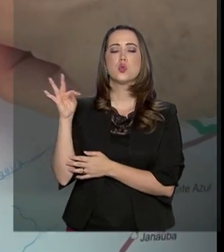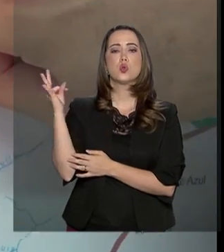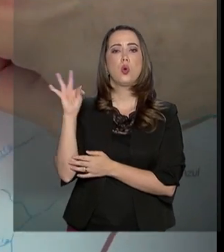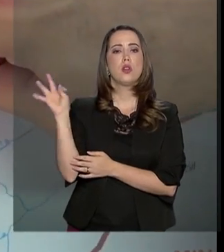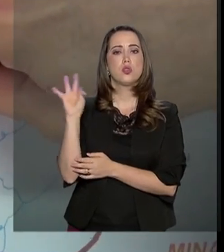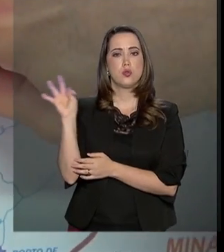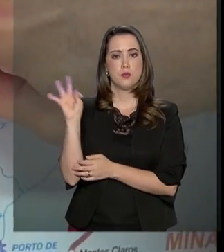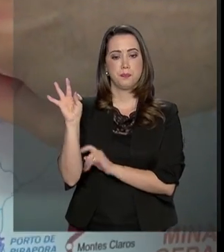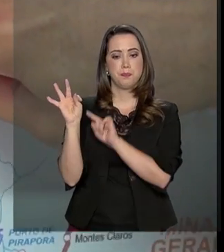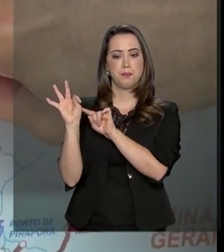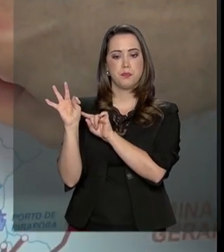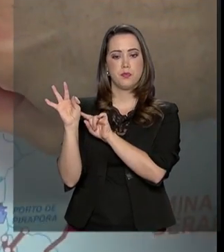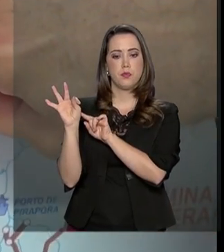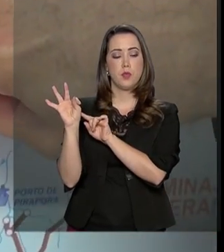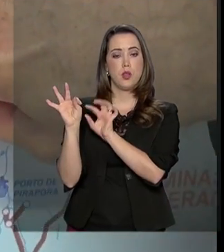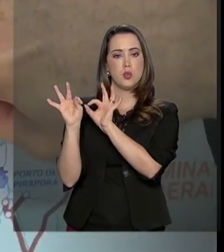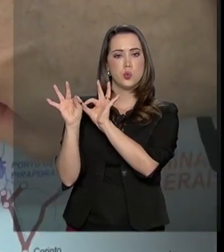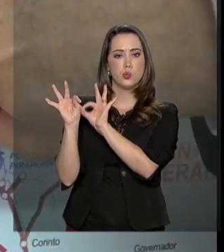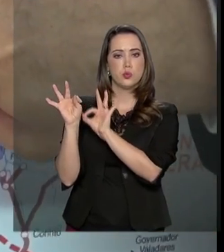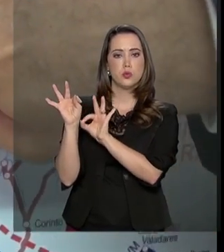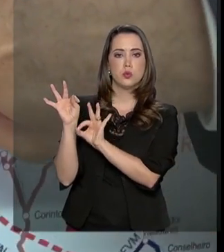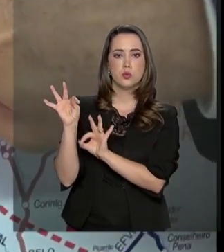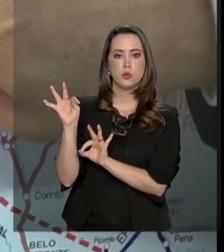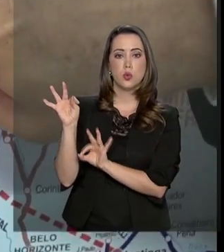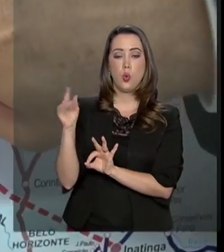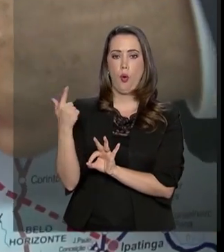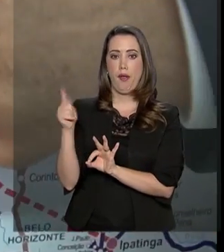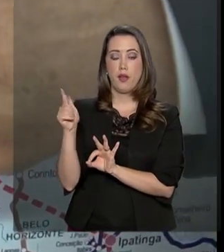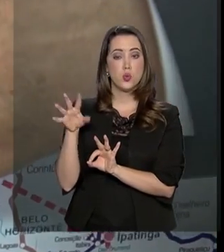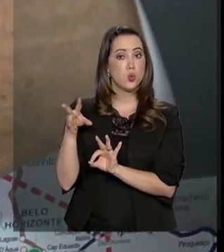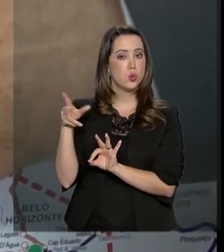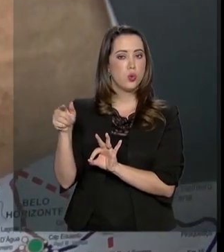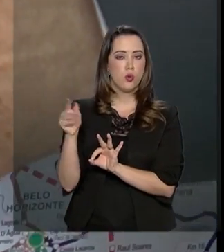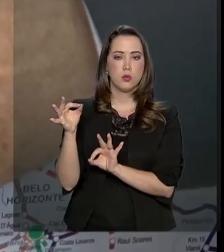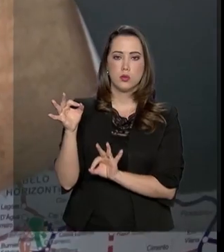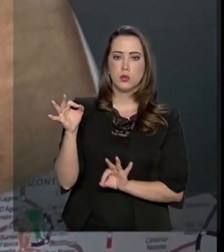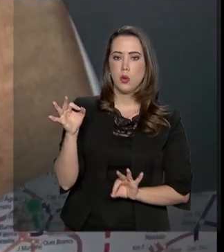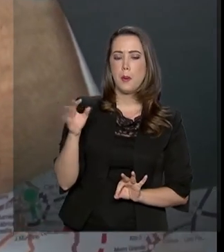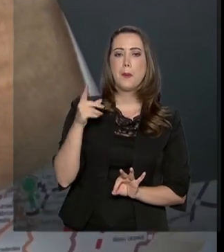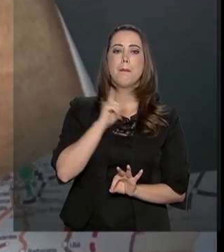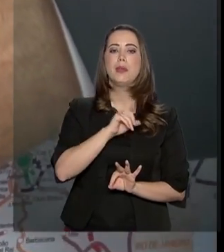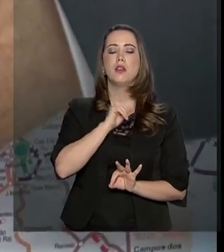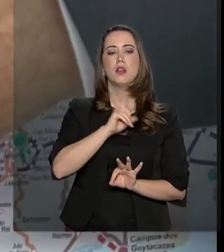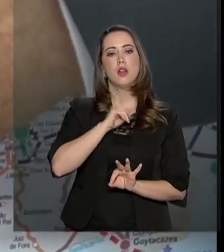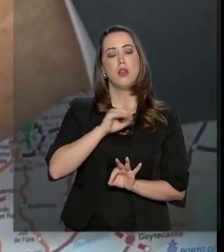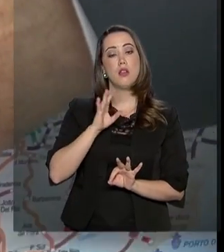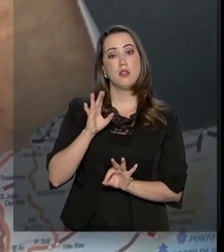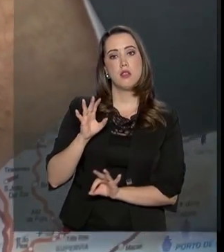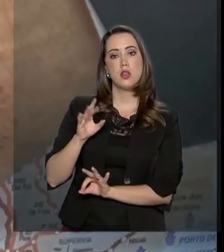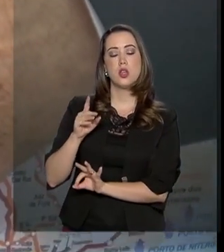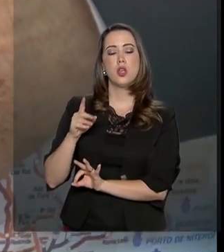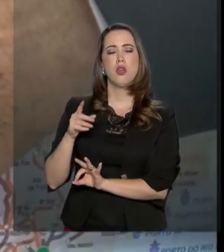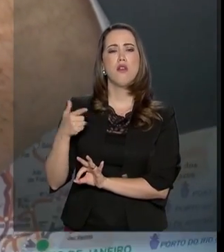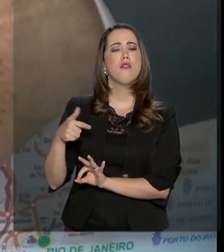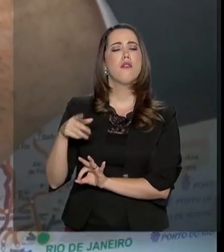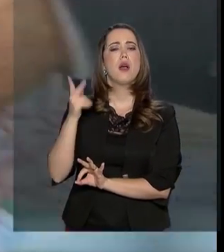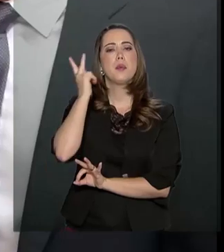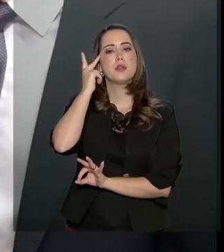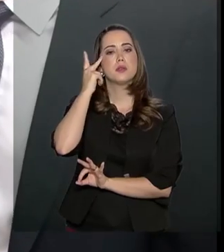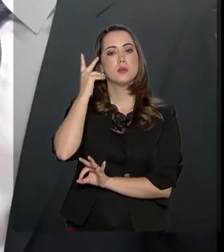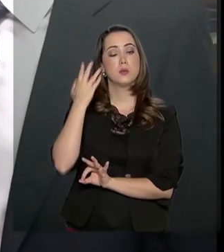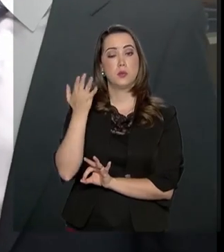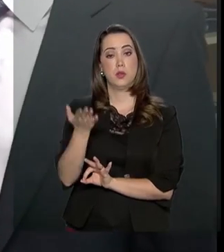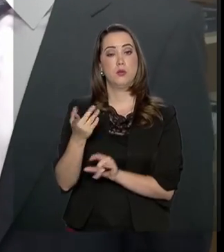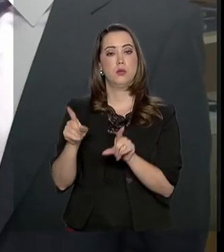Tocantins, percorre todo o estado de Goiás, Minas Gerais, terminando em São Paulo, na cidade de